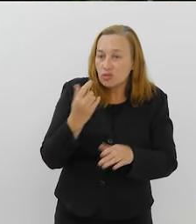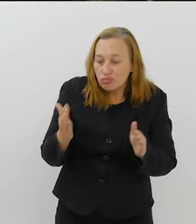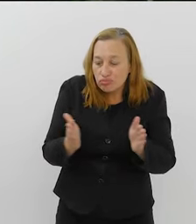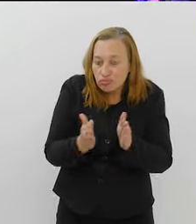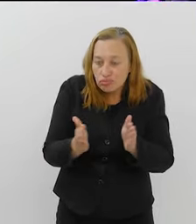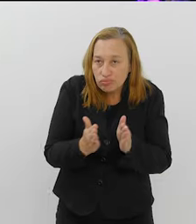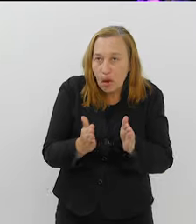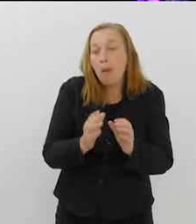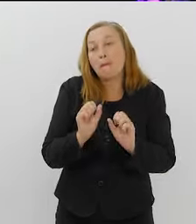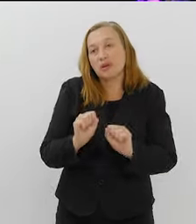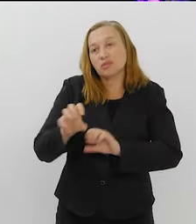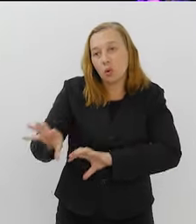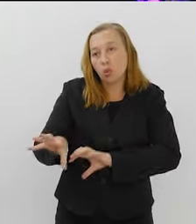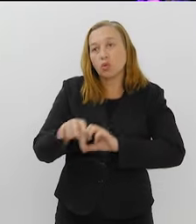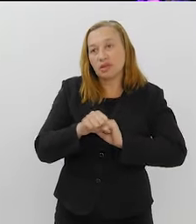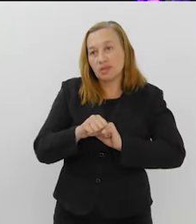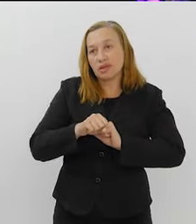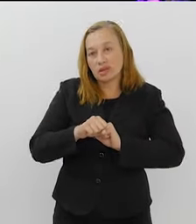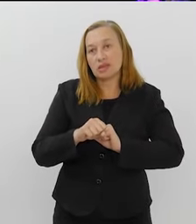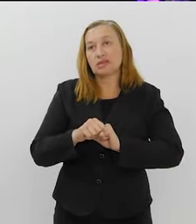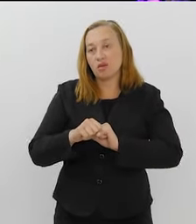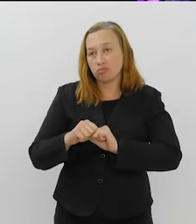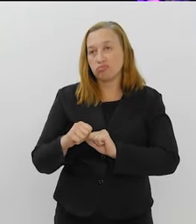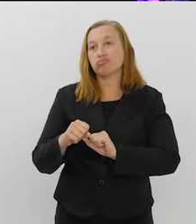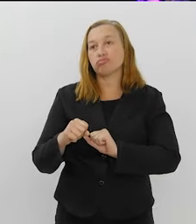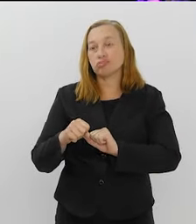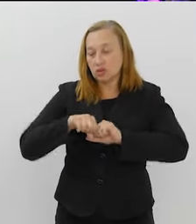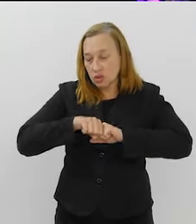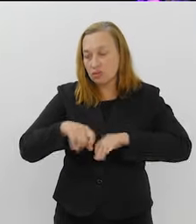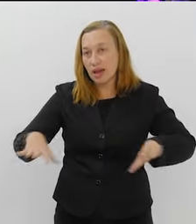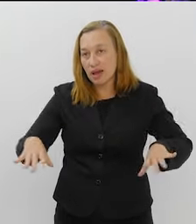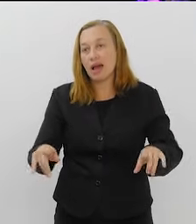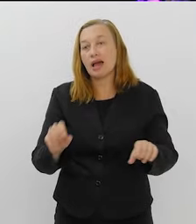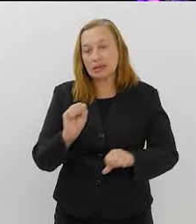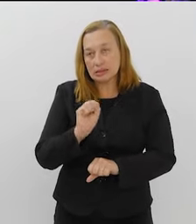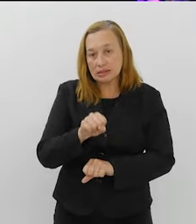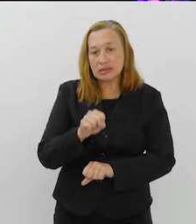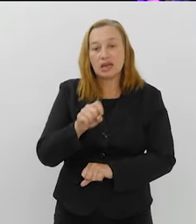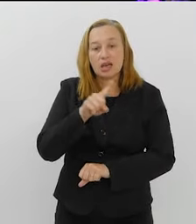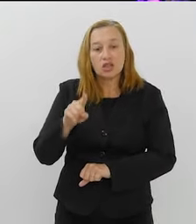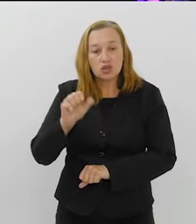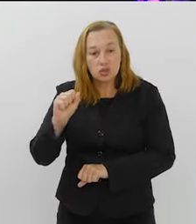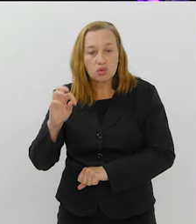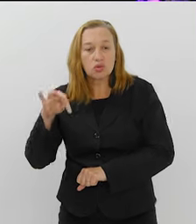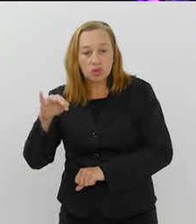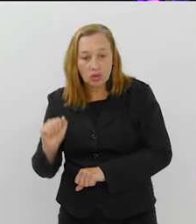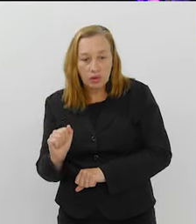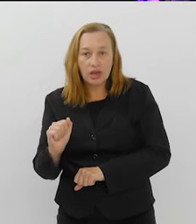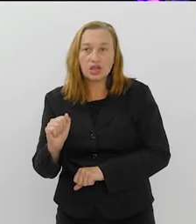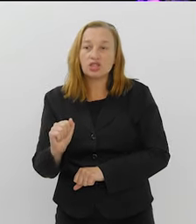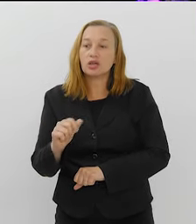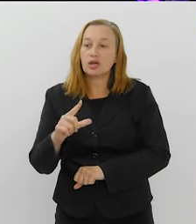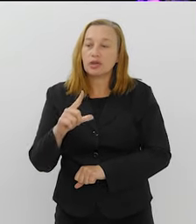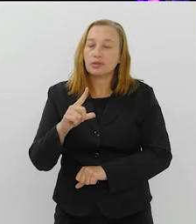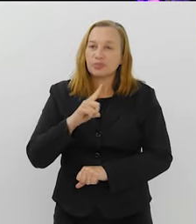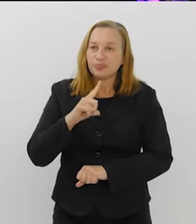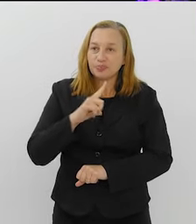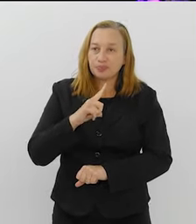estar acontecendo uma contaminação ao longo da cadeia alimentar. Então, sim, a Zona Oeste tem essa